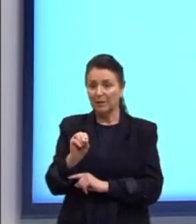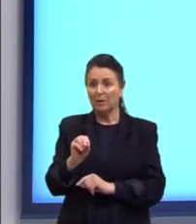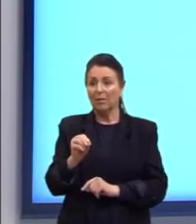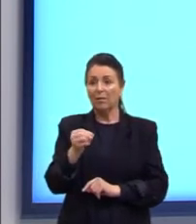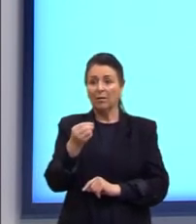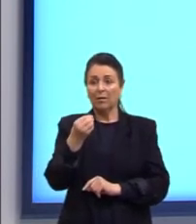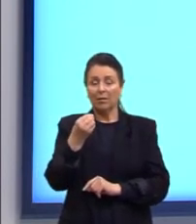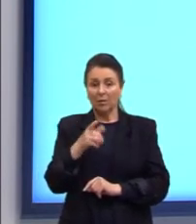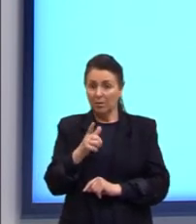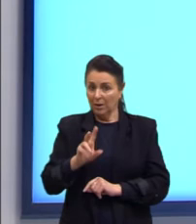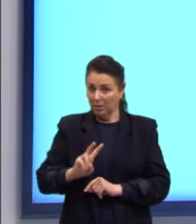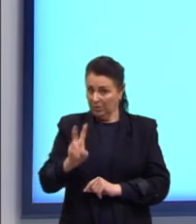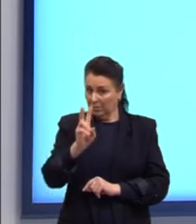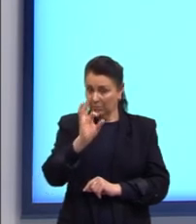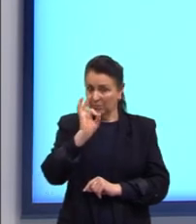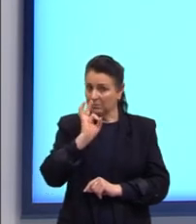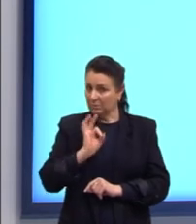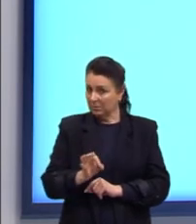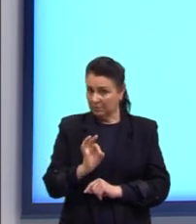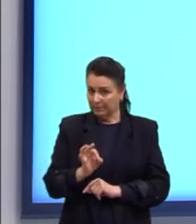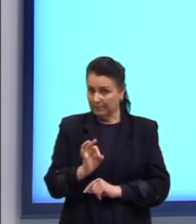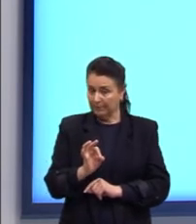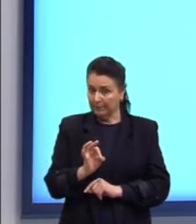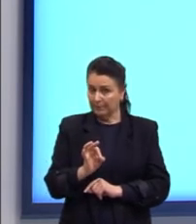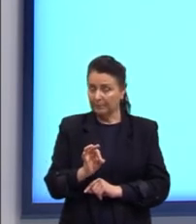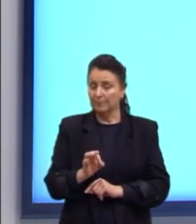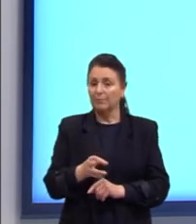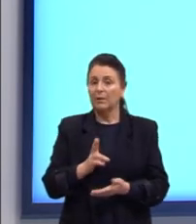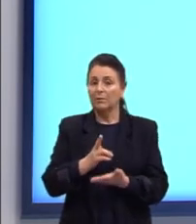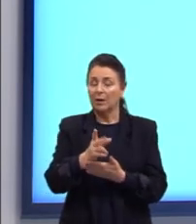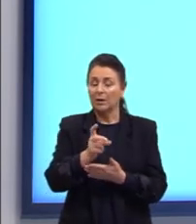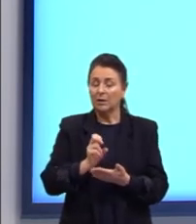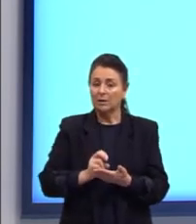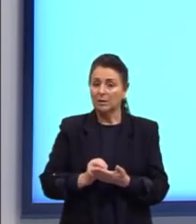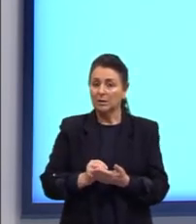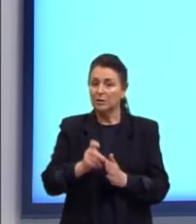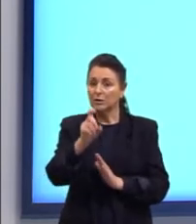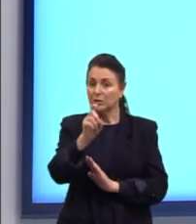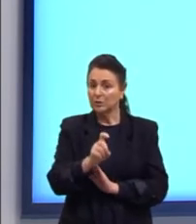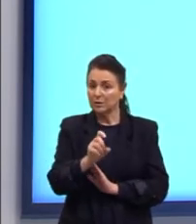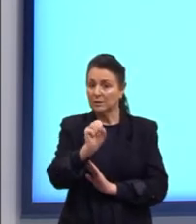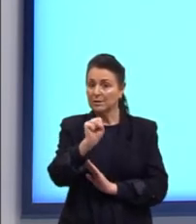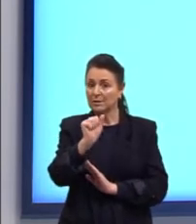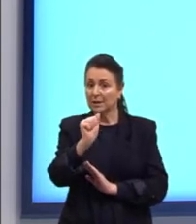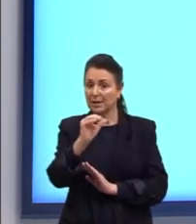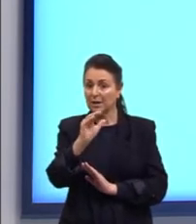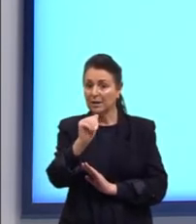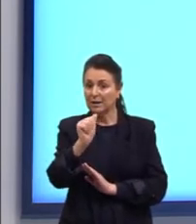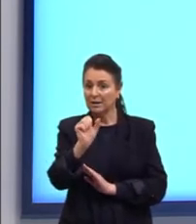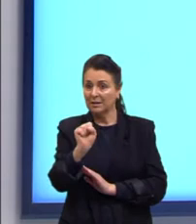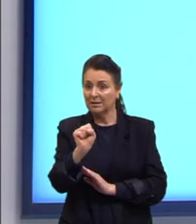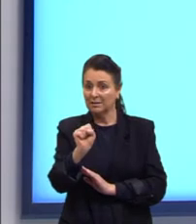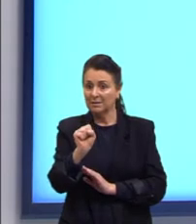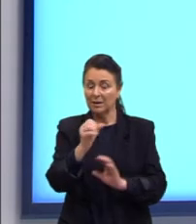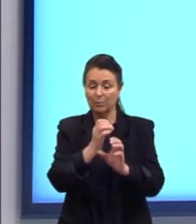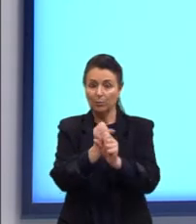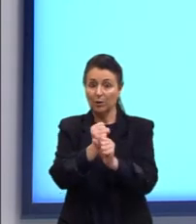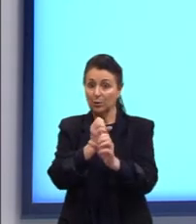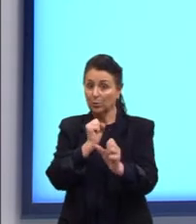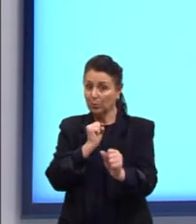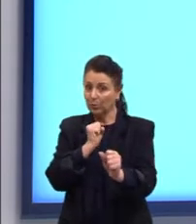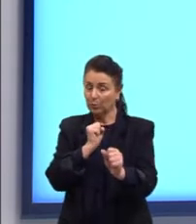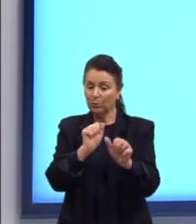não temos o valor exato, nós vamos considerar mesmo X sacas, porque o lucro ele é uma função